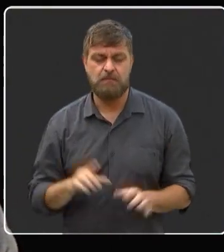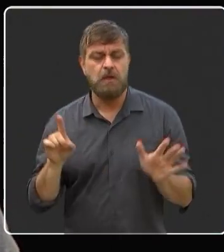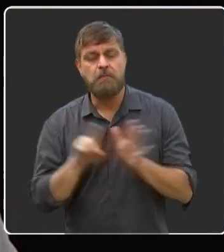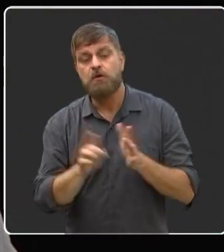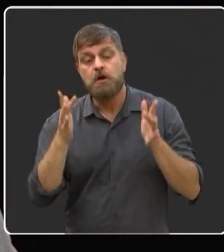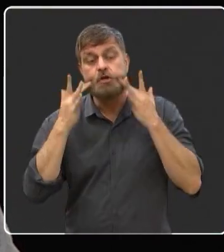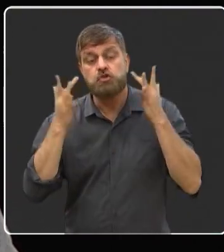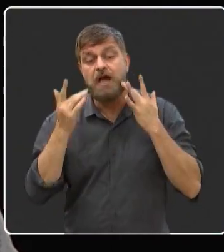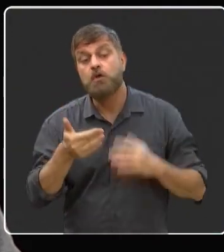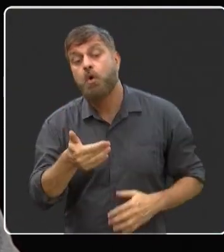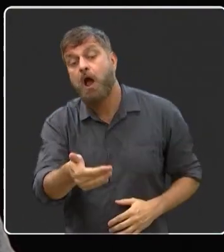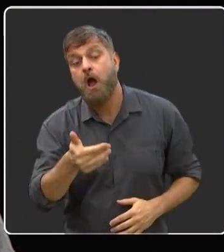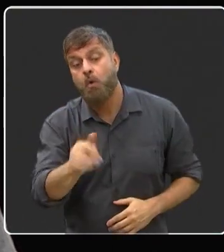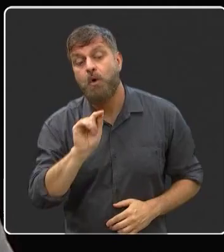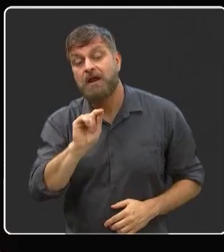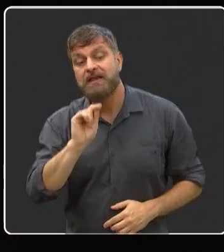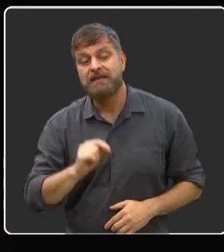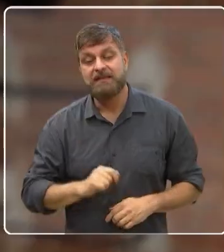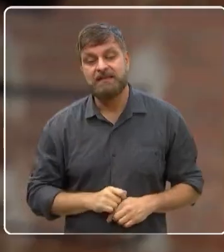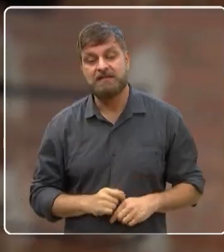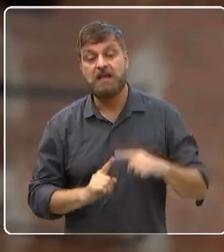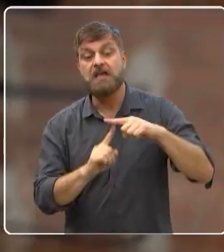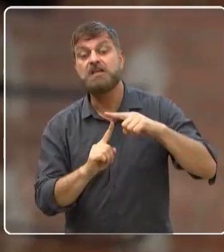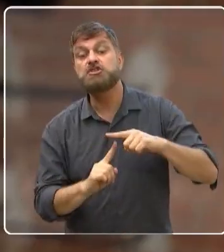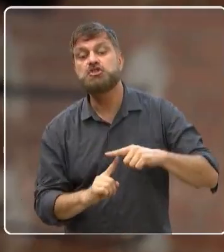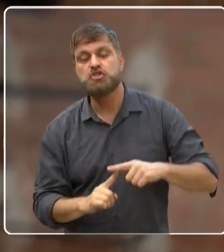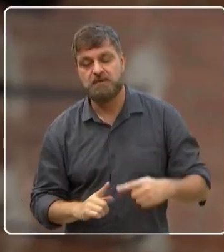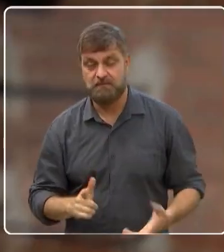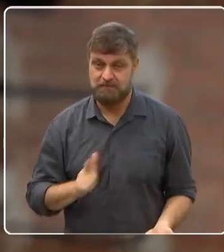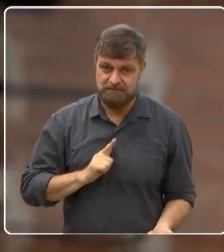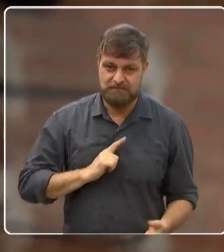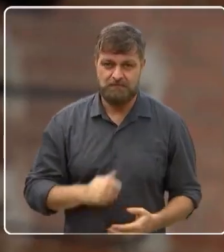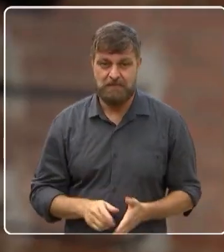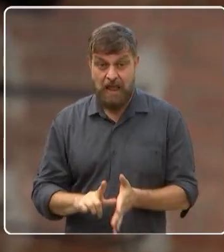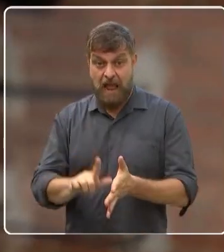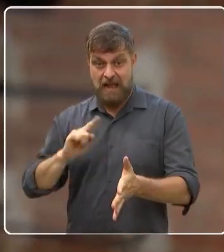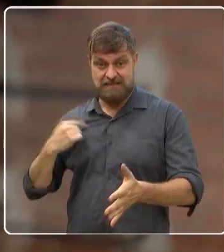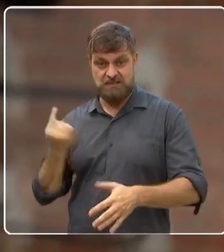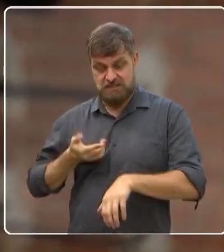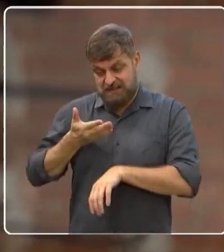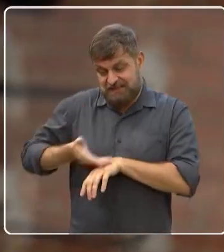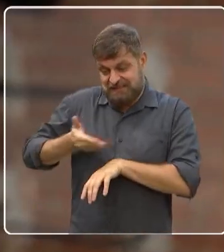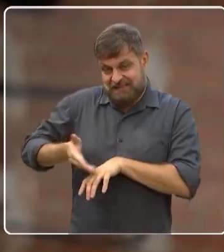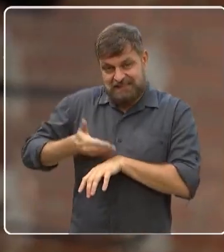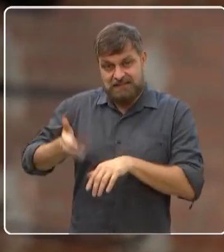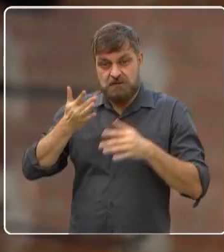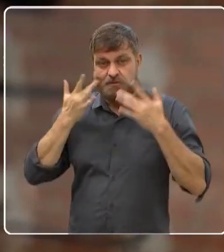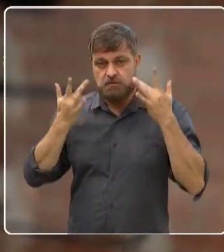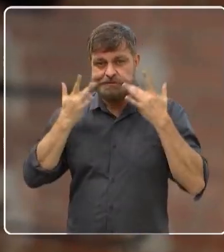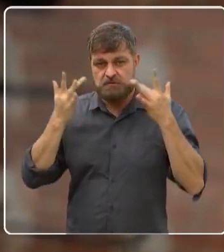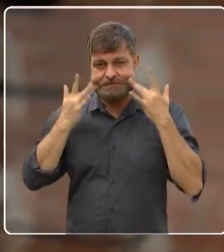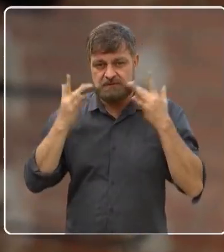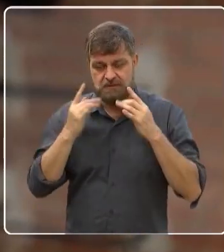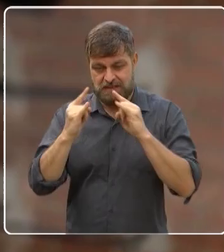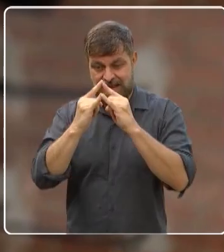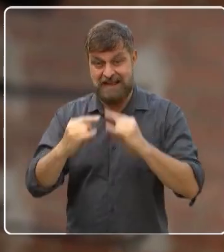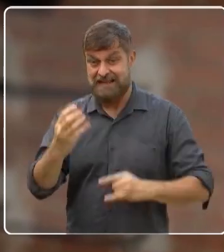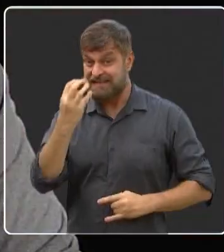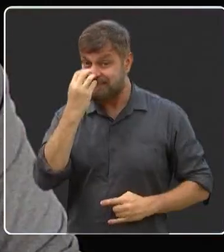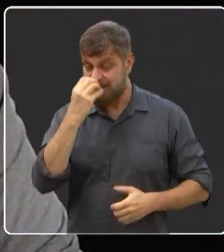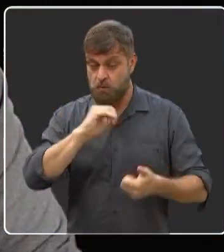peça? Como que vai ser? Que tipo de peça que é Hoje, antes de você chegar, nós estávamos ensaiando um espetáculo que chama Circo